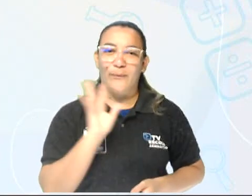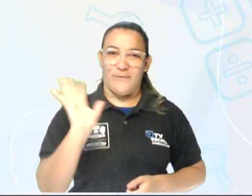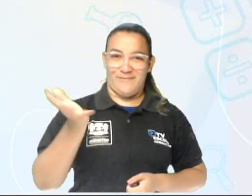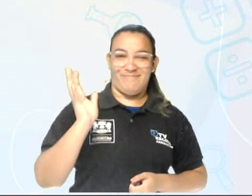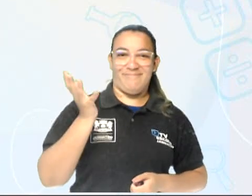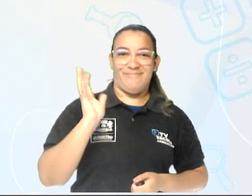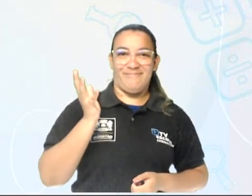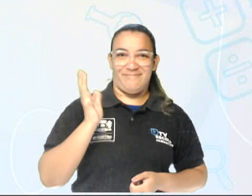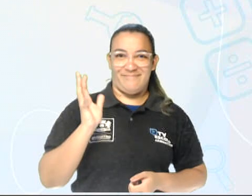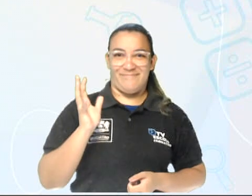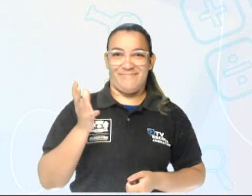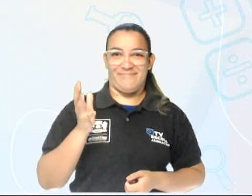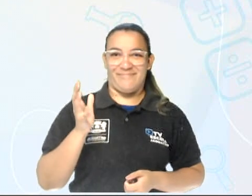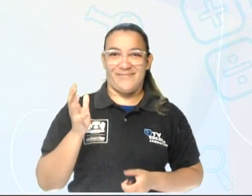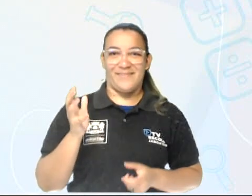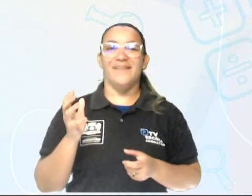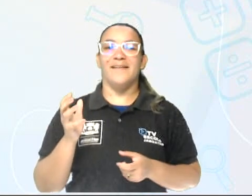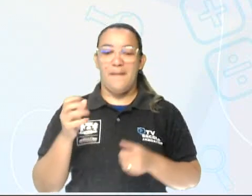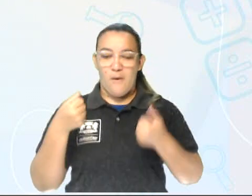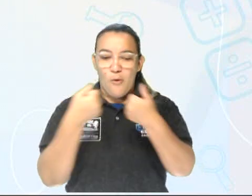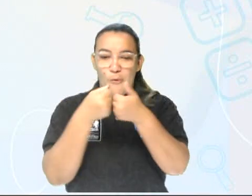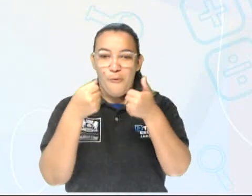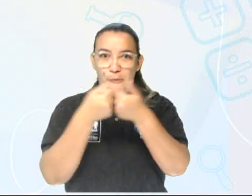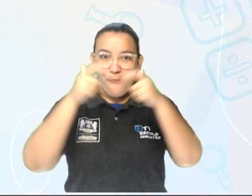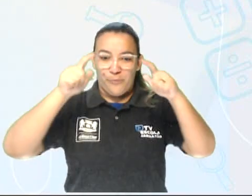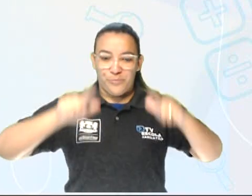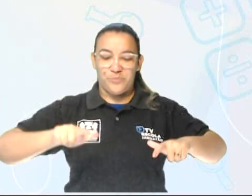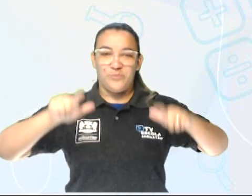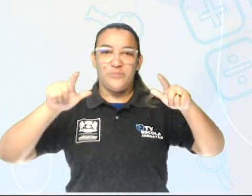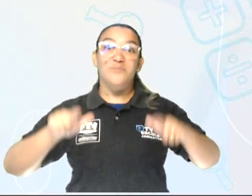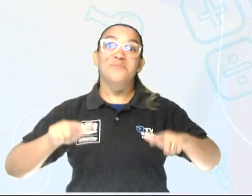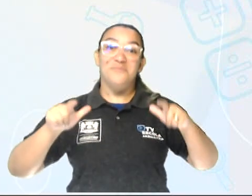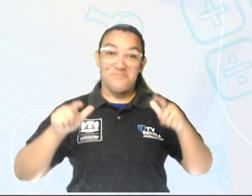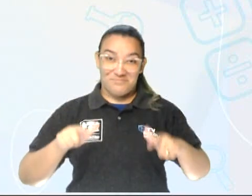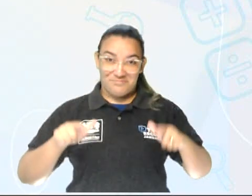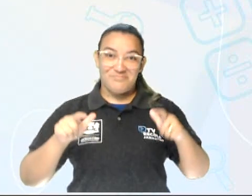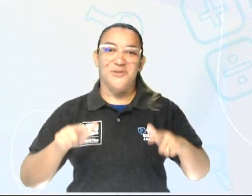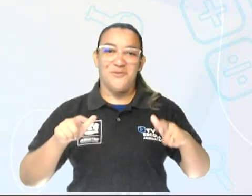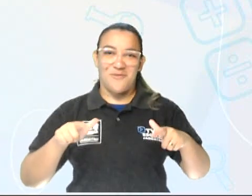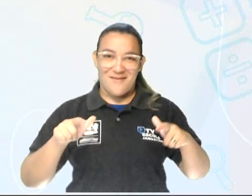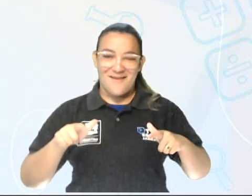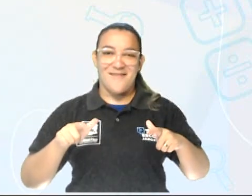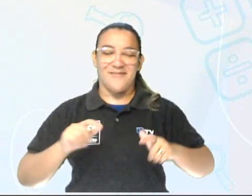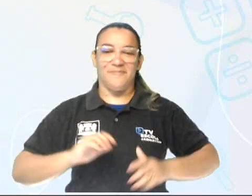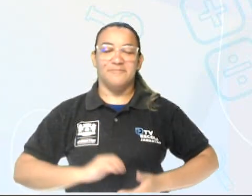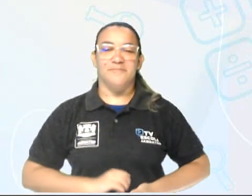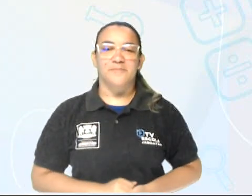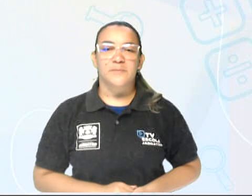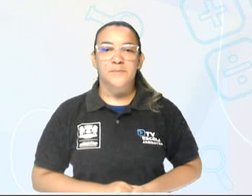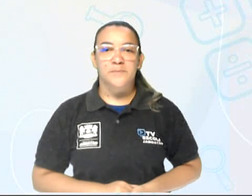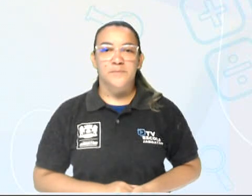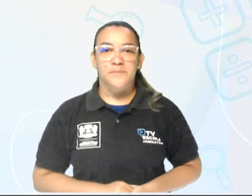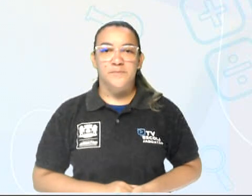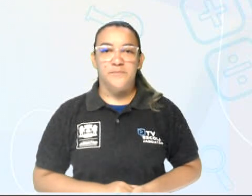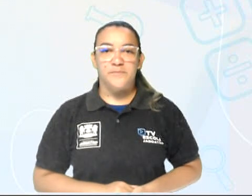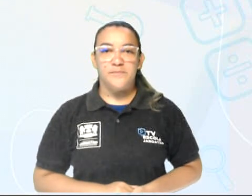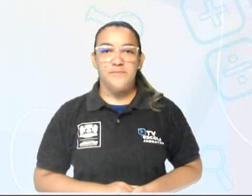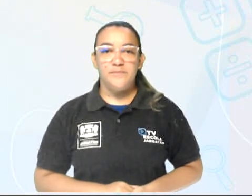parada. Então, Bus Stop significa parada de ônibus, ou ponto de ônibus.